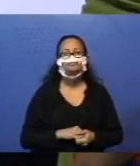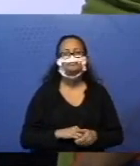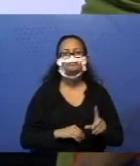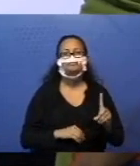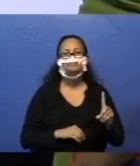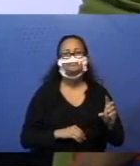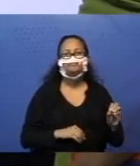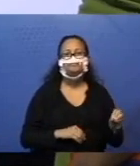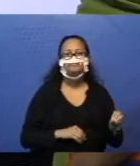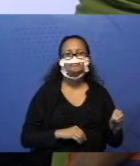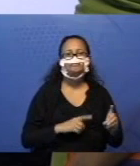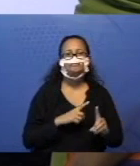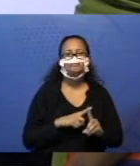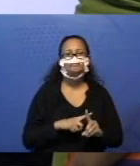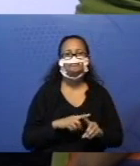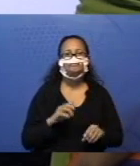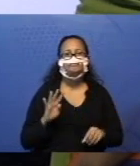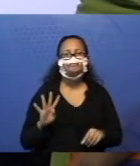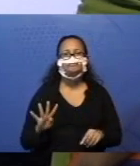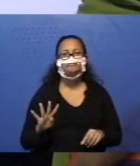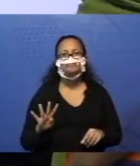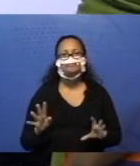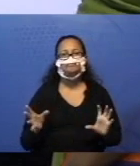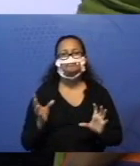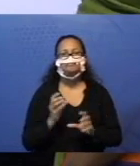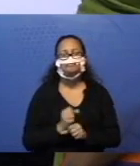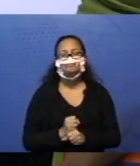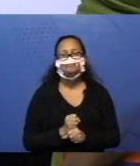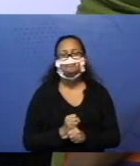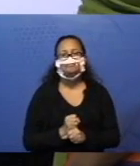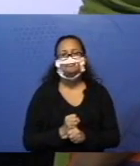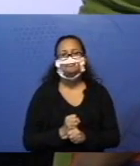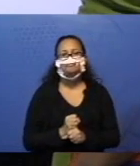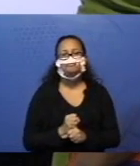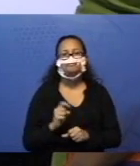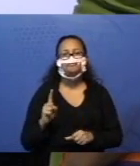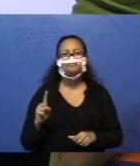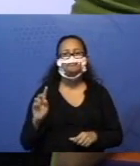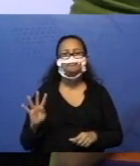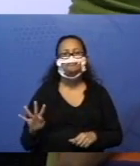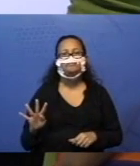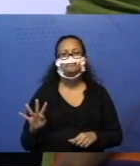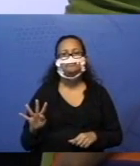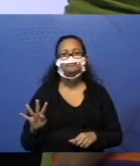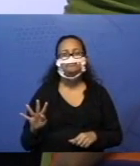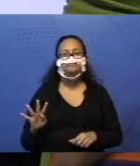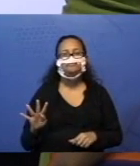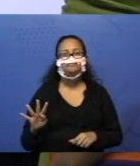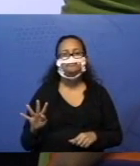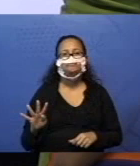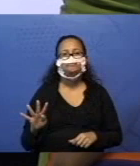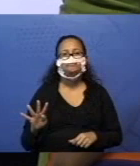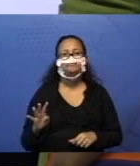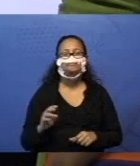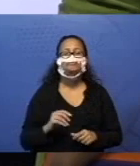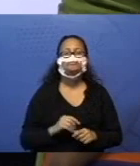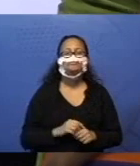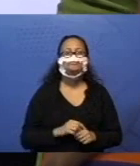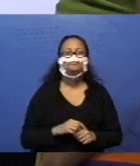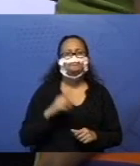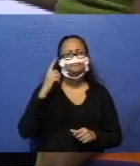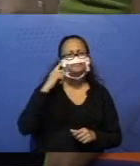Dez mais quatro. Dez quatro. Que é igual a? Quatorze. E aqui, outra maneira de fazer o quatorze.